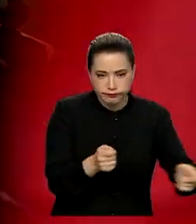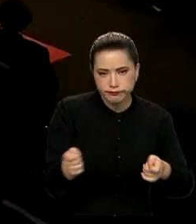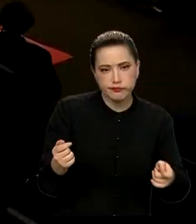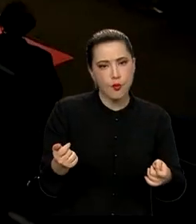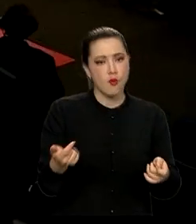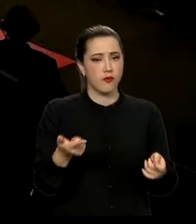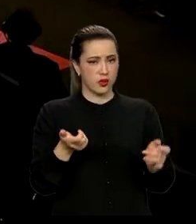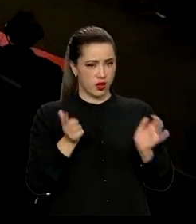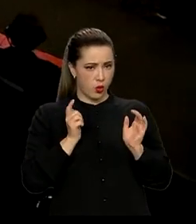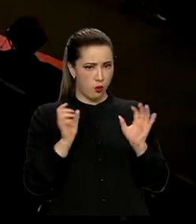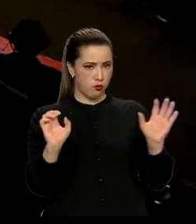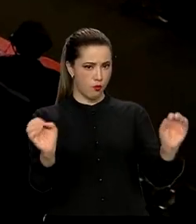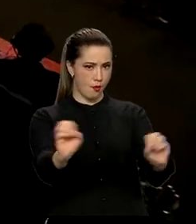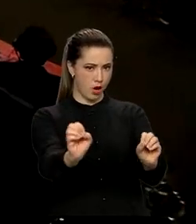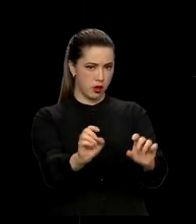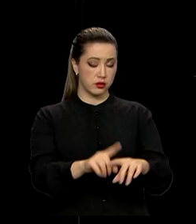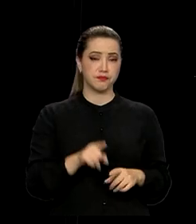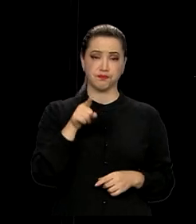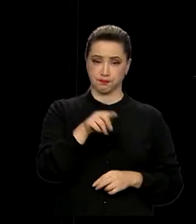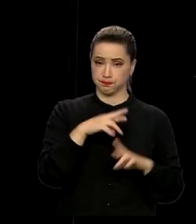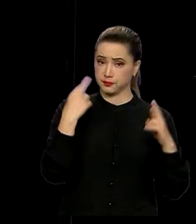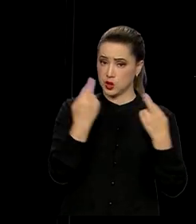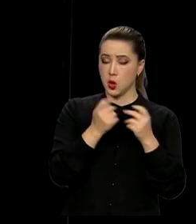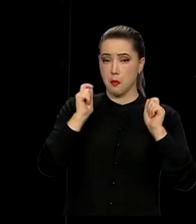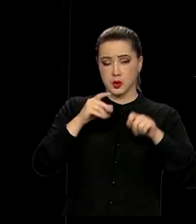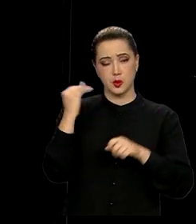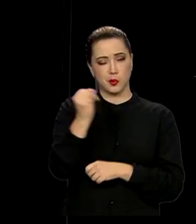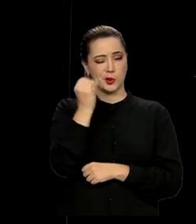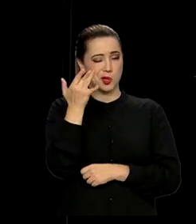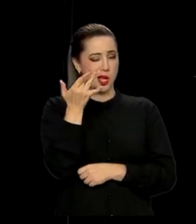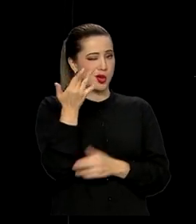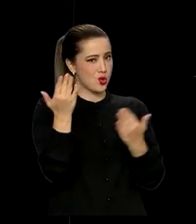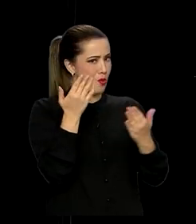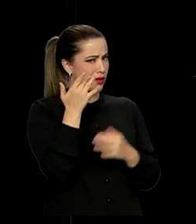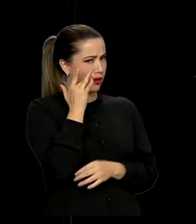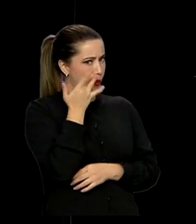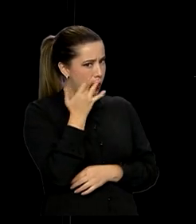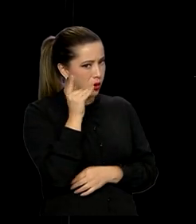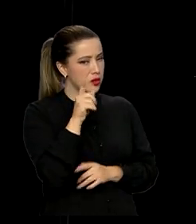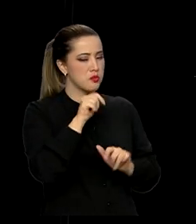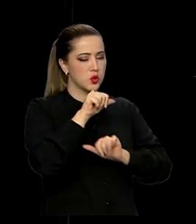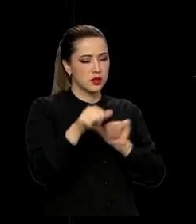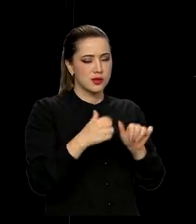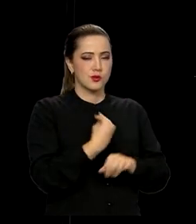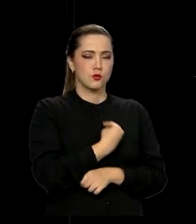Essa reunião do BRICS pode ser uma chance de ouro de fazer mudanças que melhorem a vida de milhões.